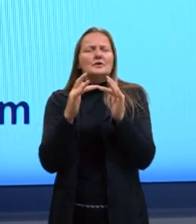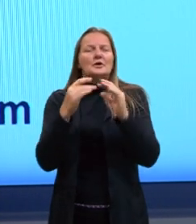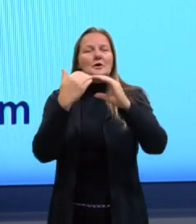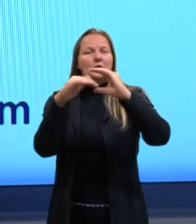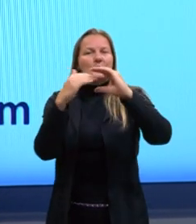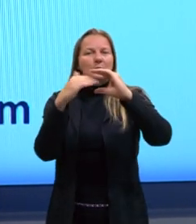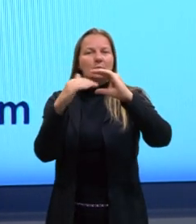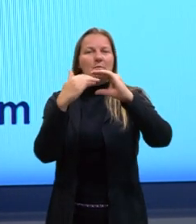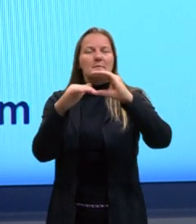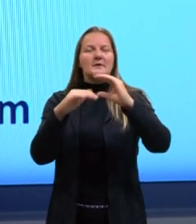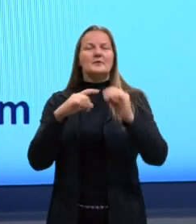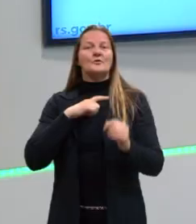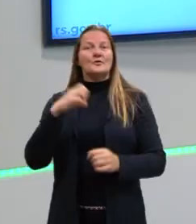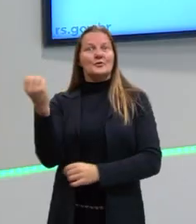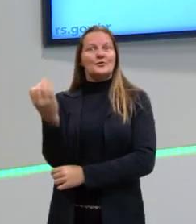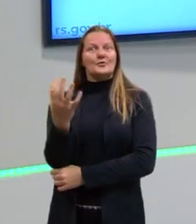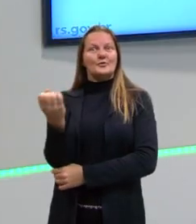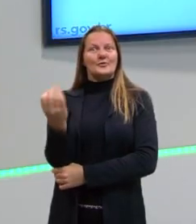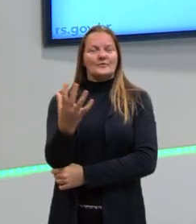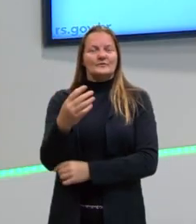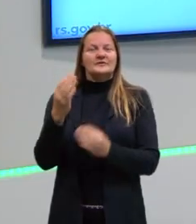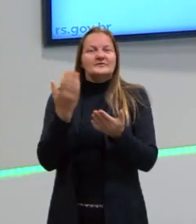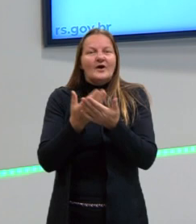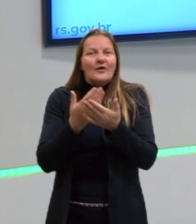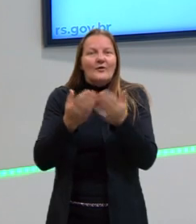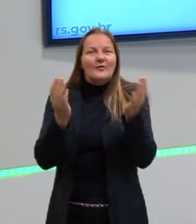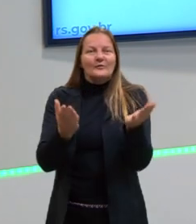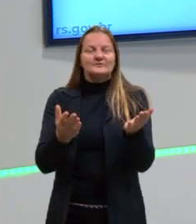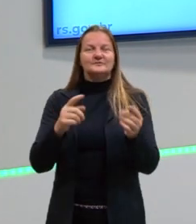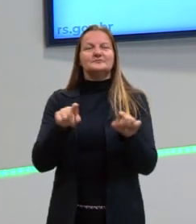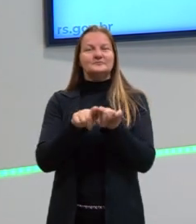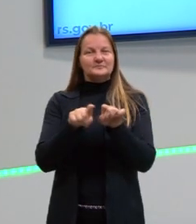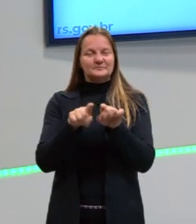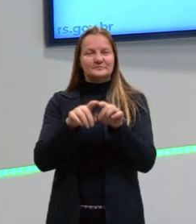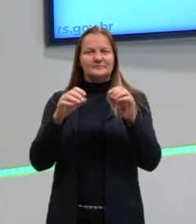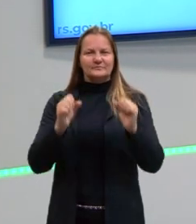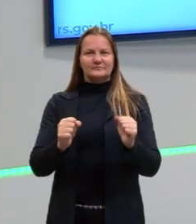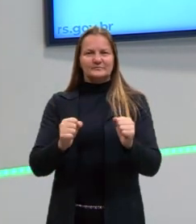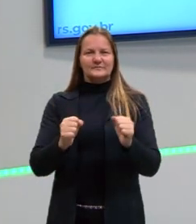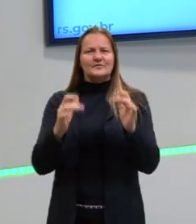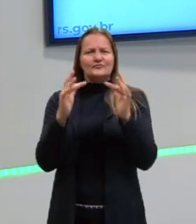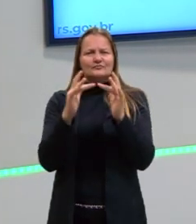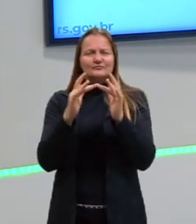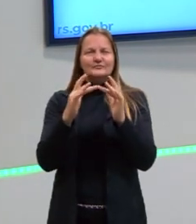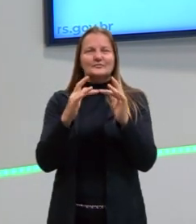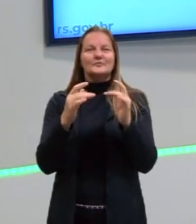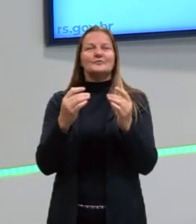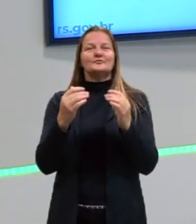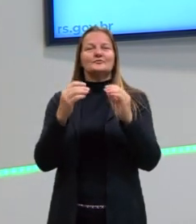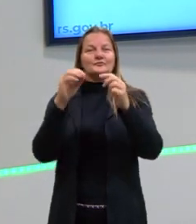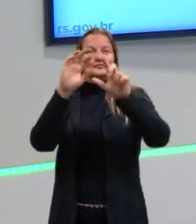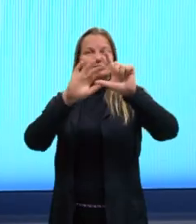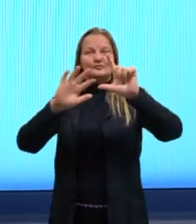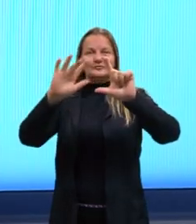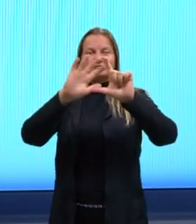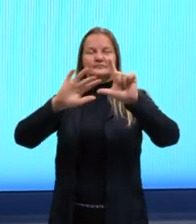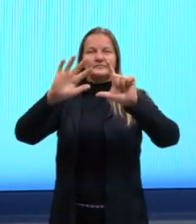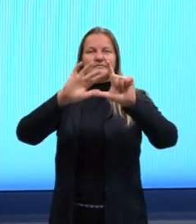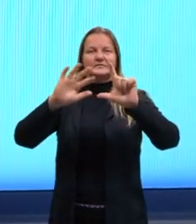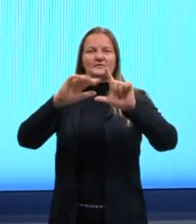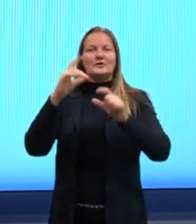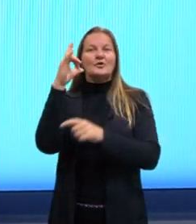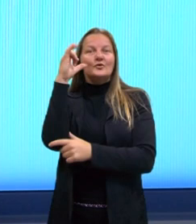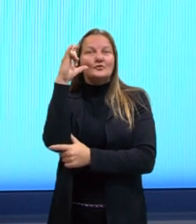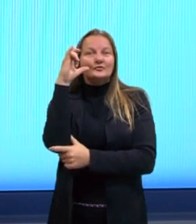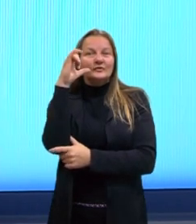educar. E a novidade a partir da aula de hoje é que vocês também podem acessar através desse QR Code, um Instagram